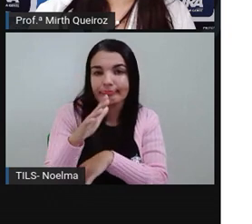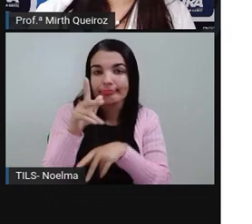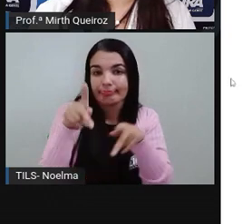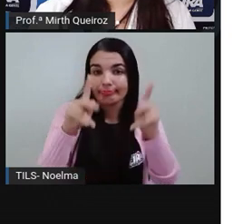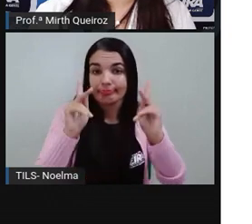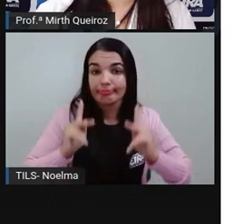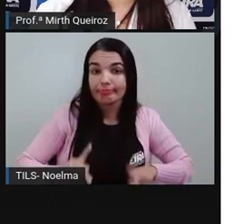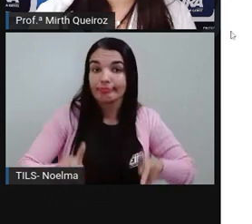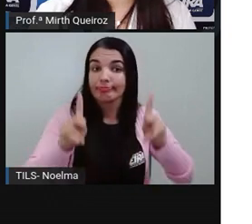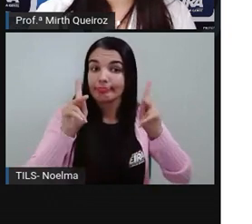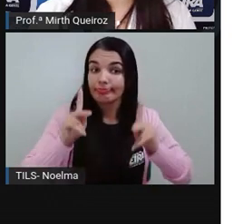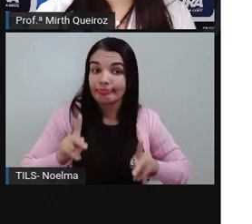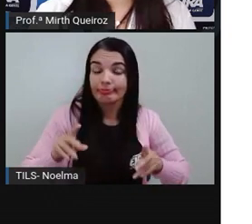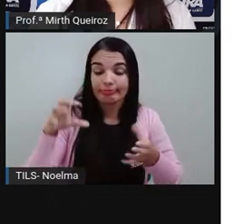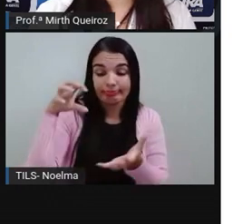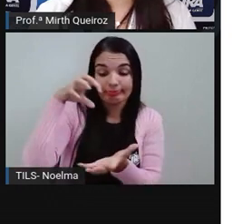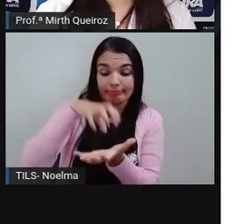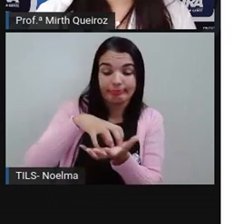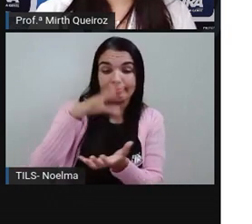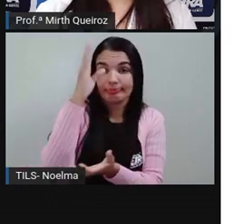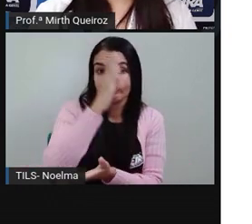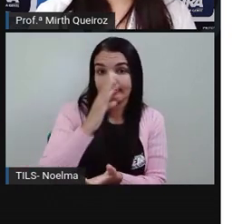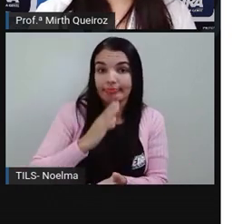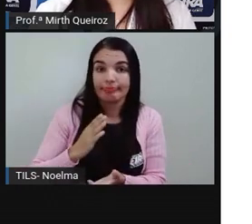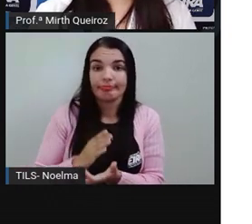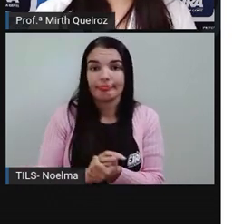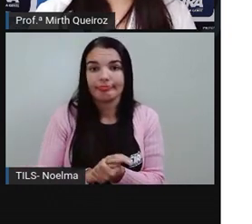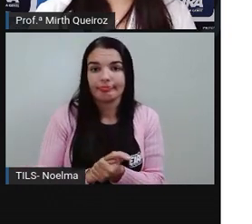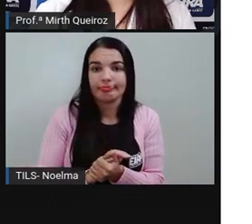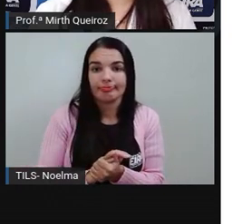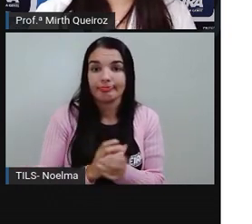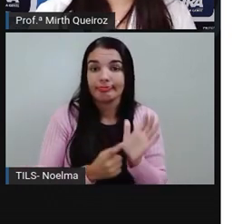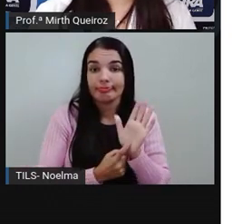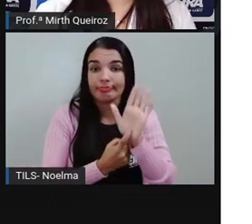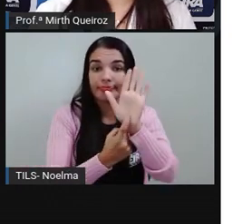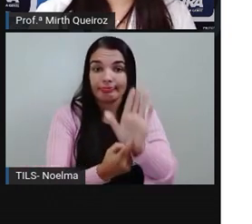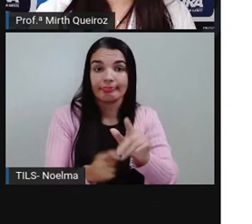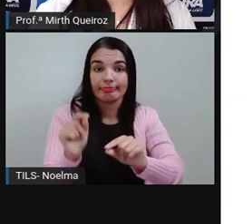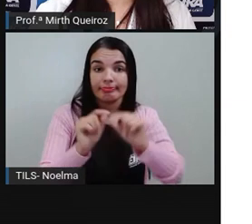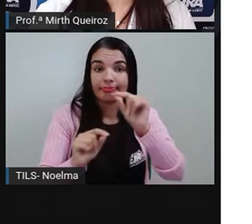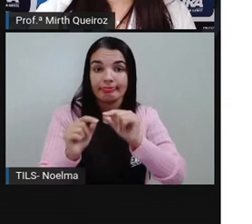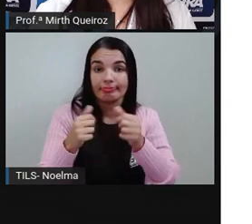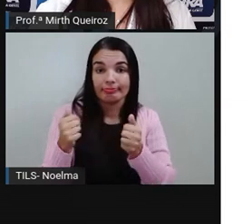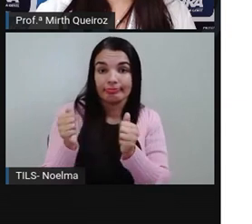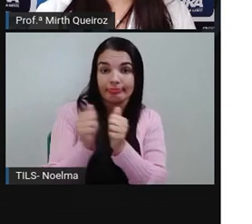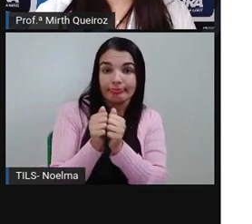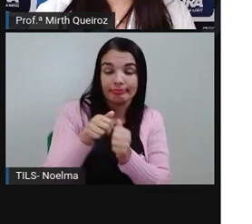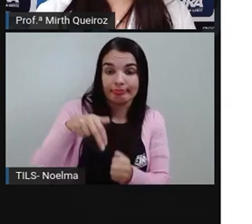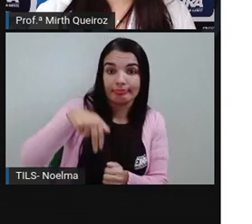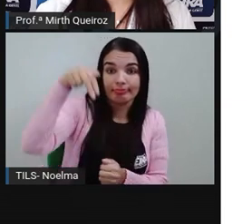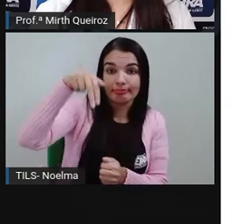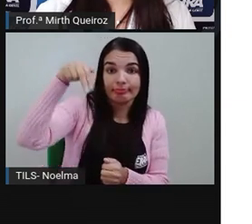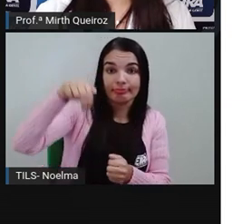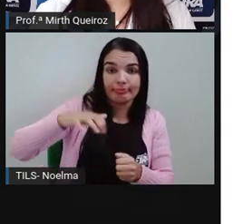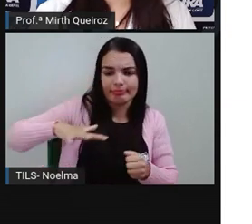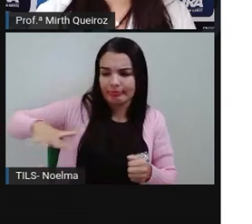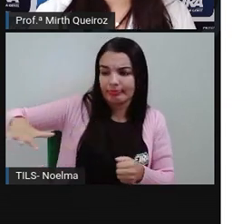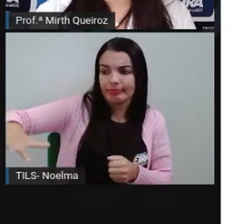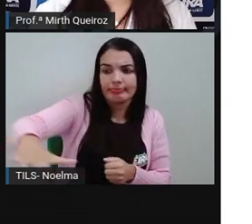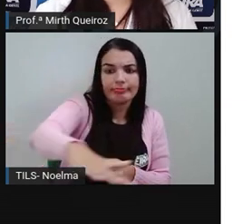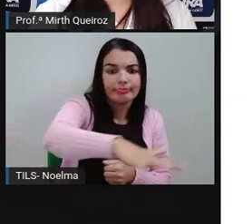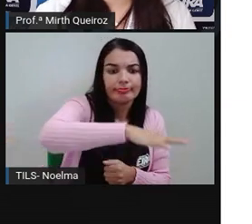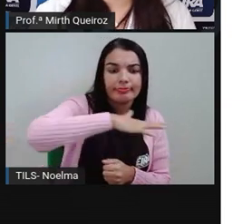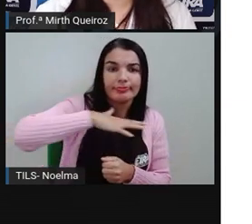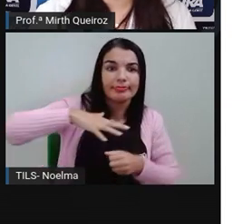% de toda a população do país. Representa ao lado da região norte um grande vazio demográfico.